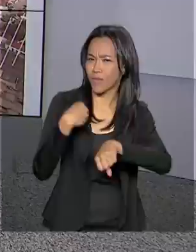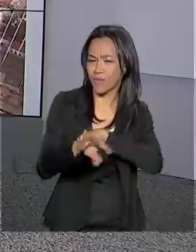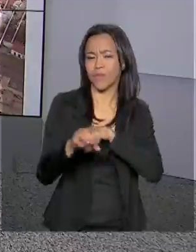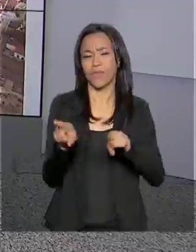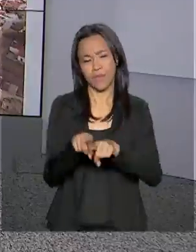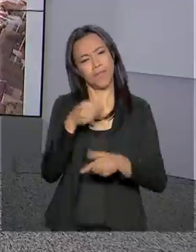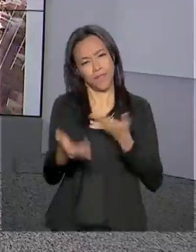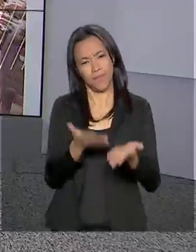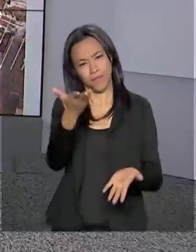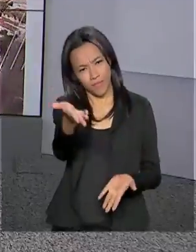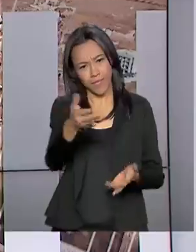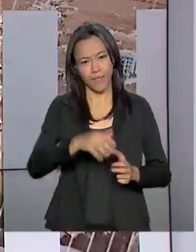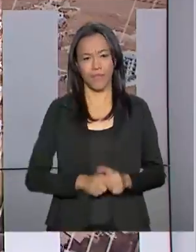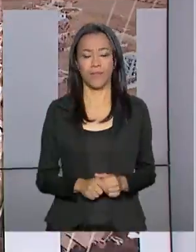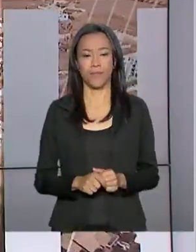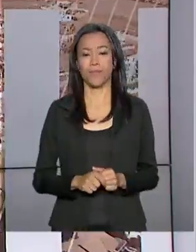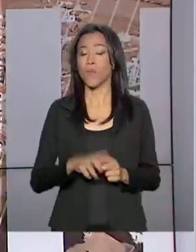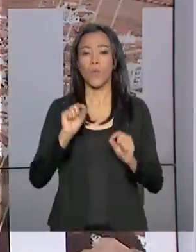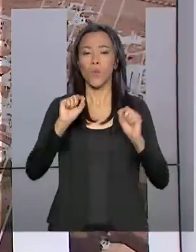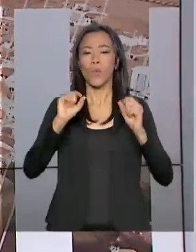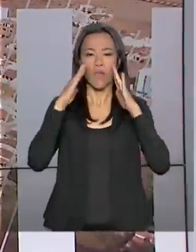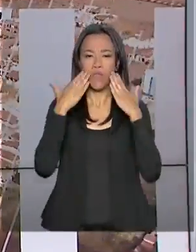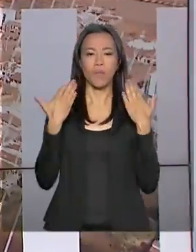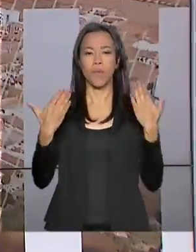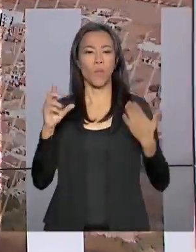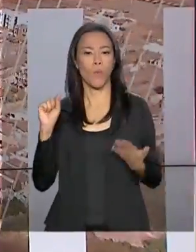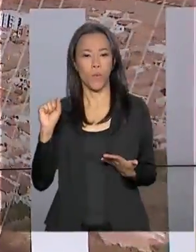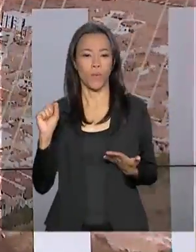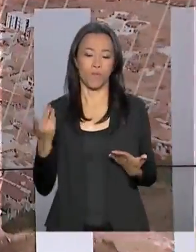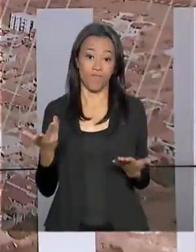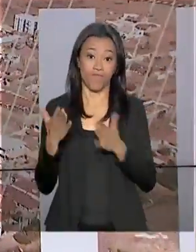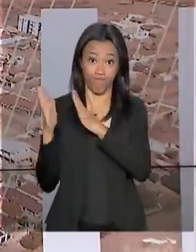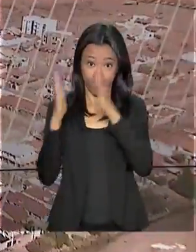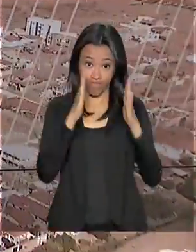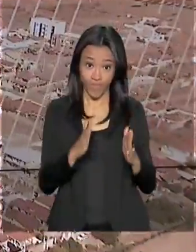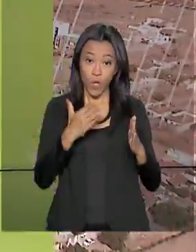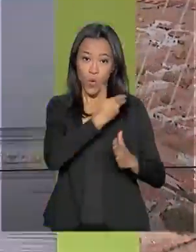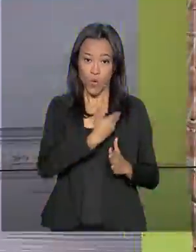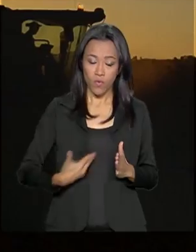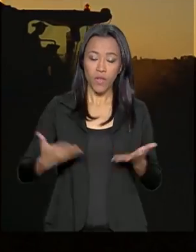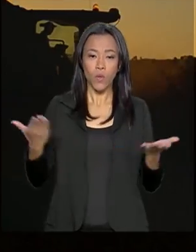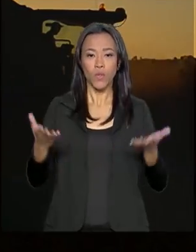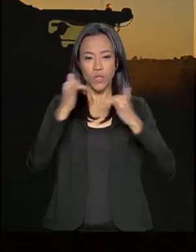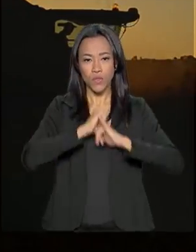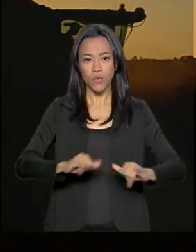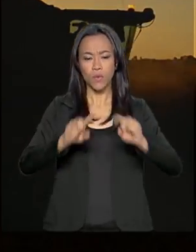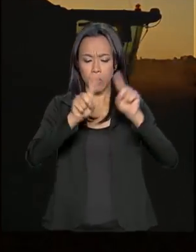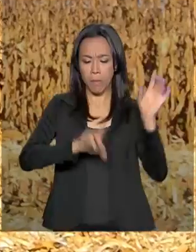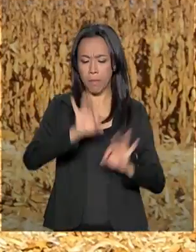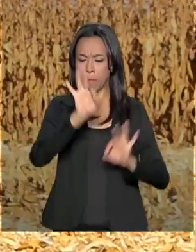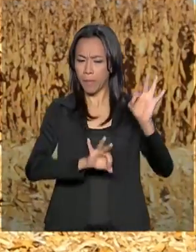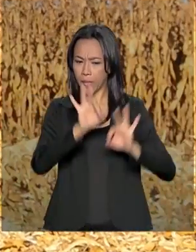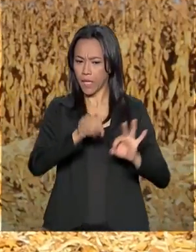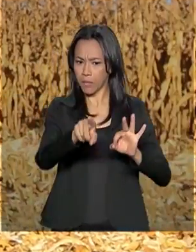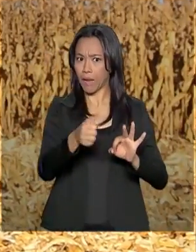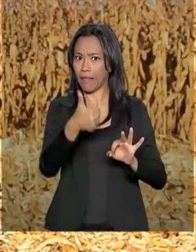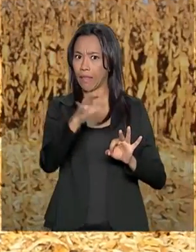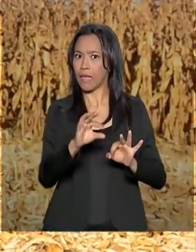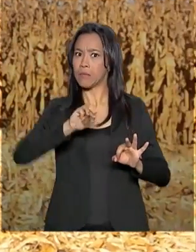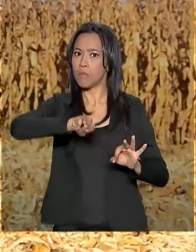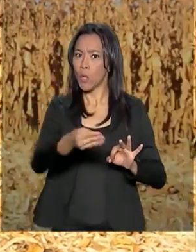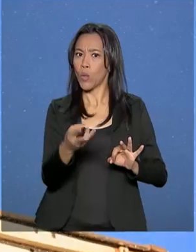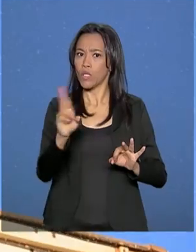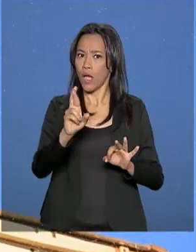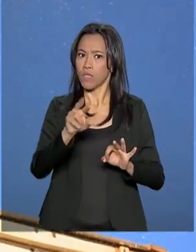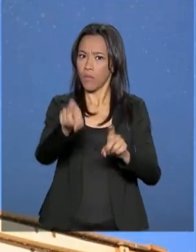informação e serviço para você. Confira os destaques desta edição. Governo lança hoje Plano Safra com 10 bilhões de reais para o crédito